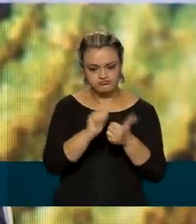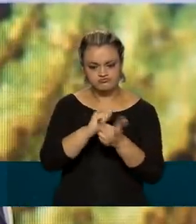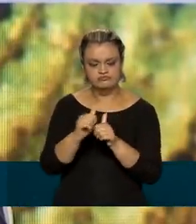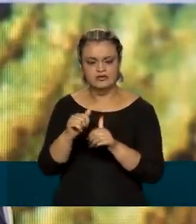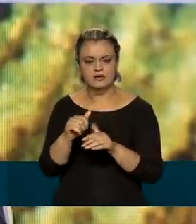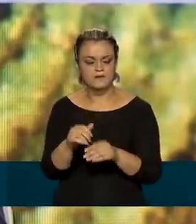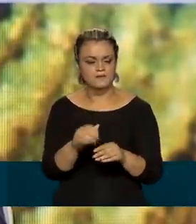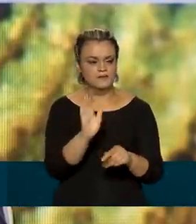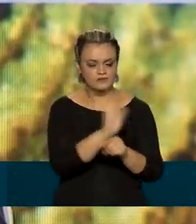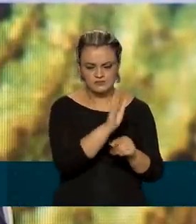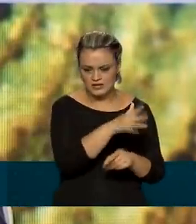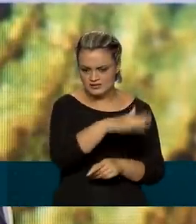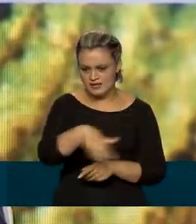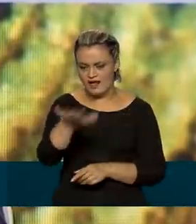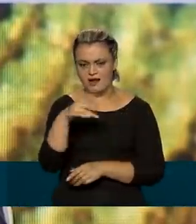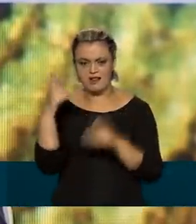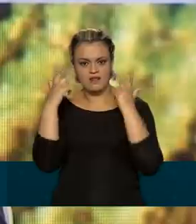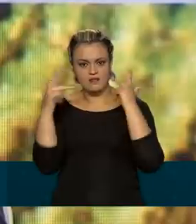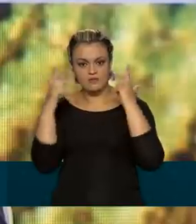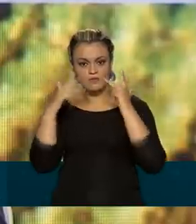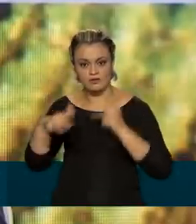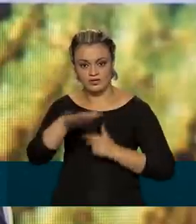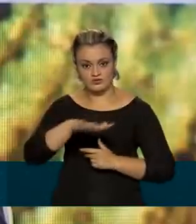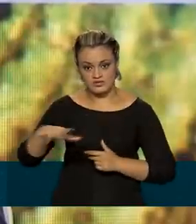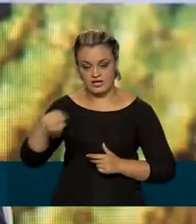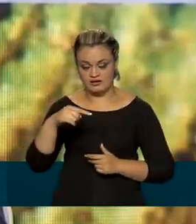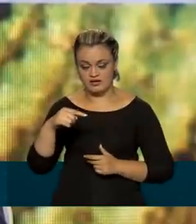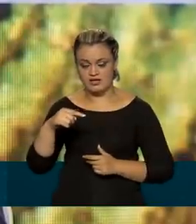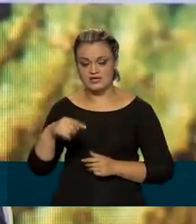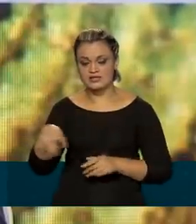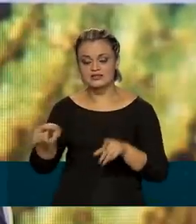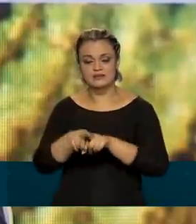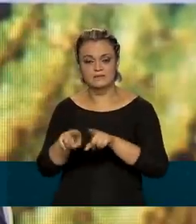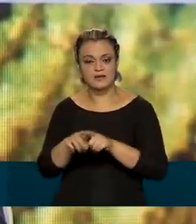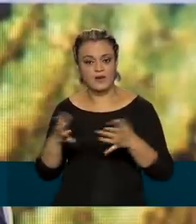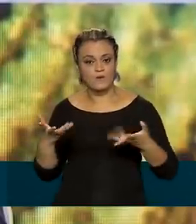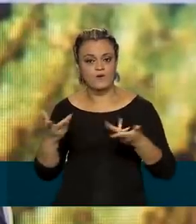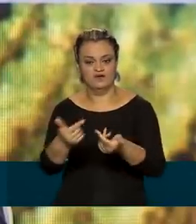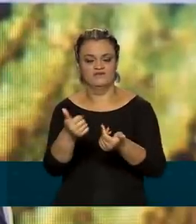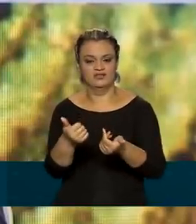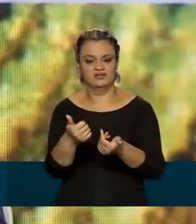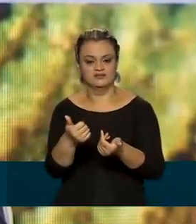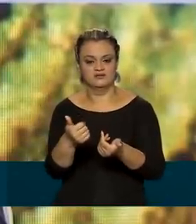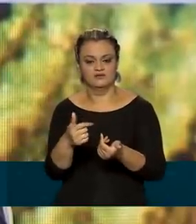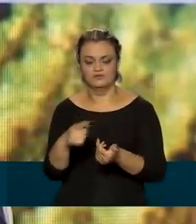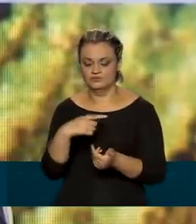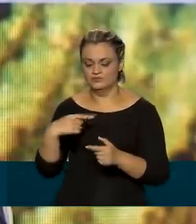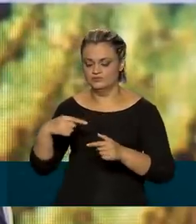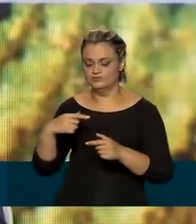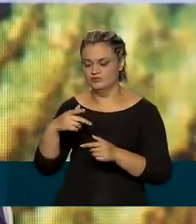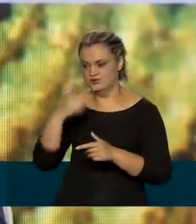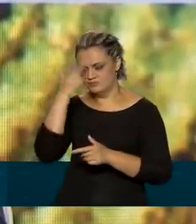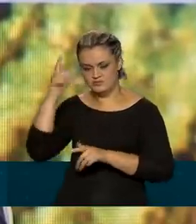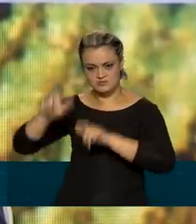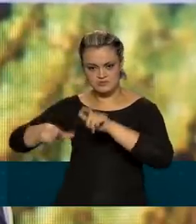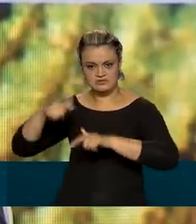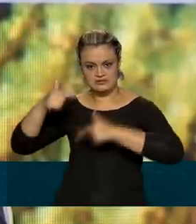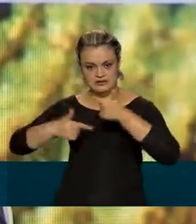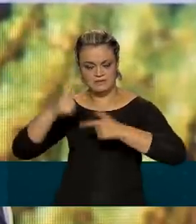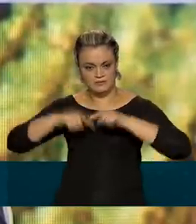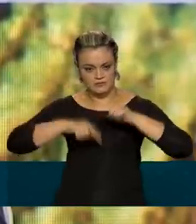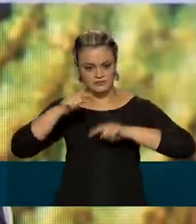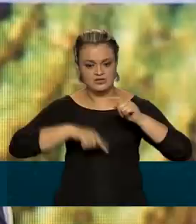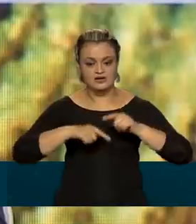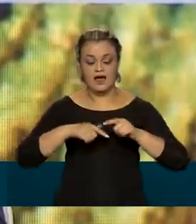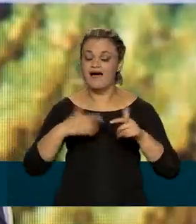condições naturais do nosso território e na qualificação de nossos produtores, deixamos